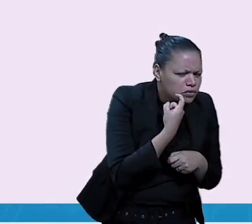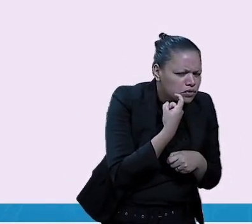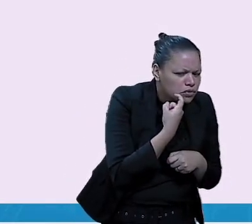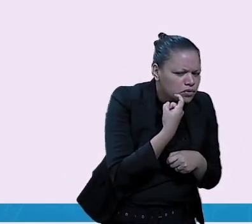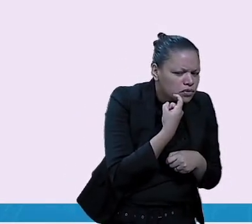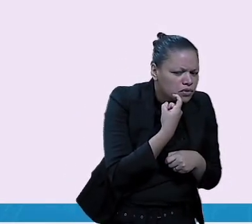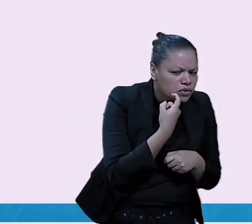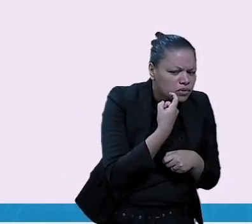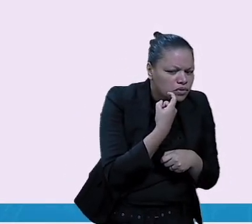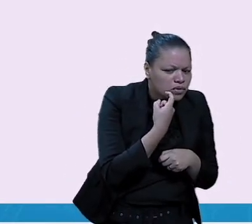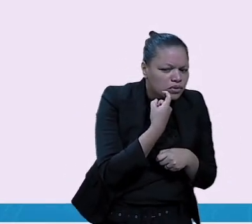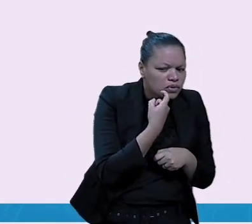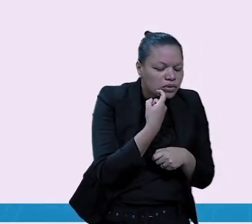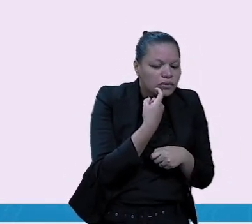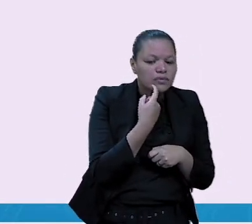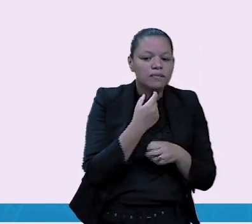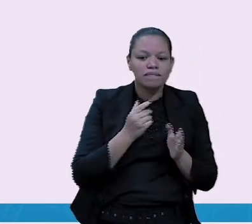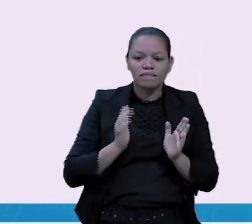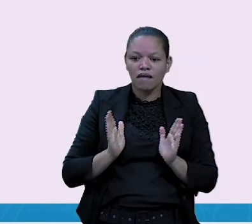já até falei, ó.